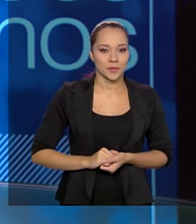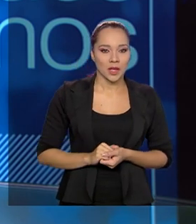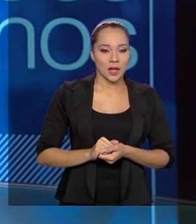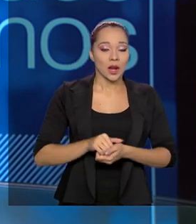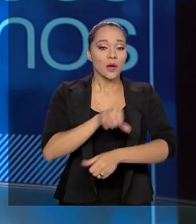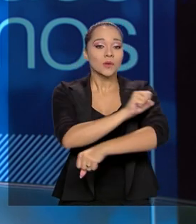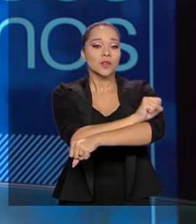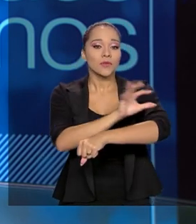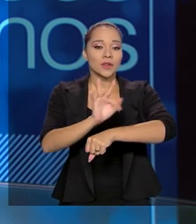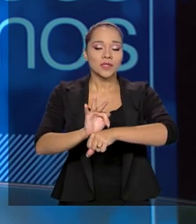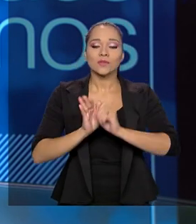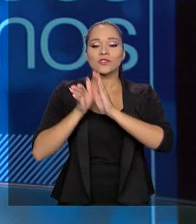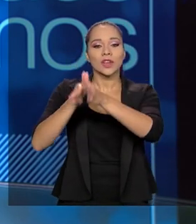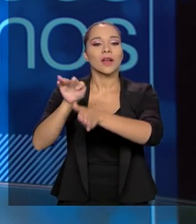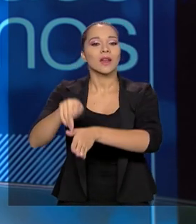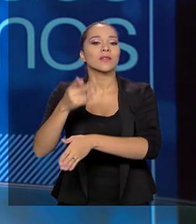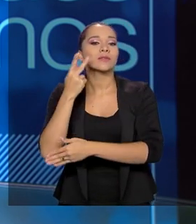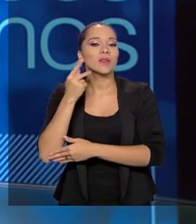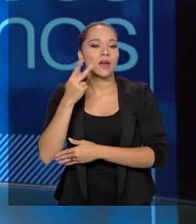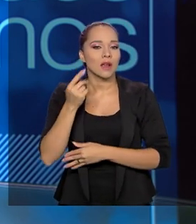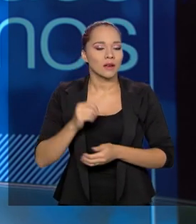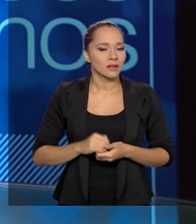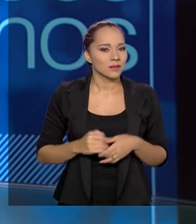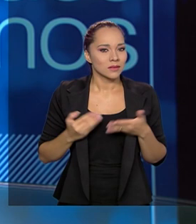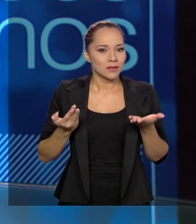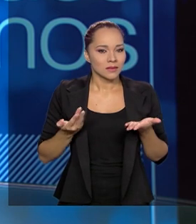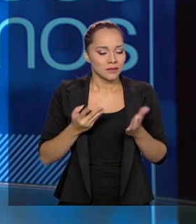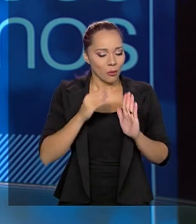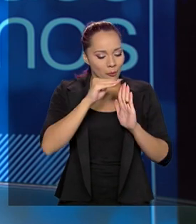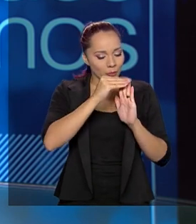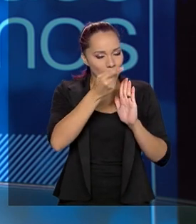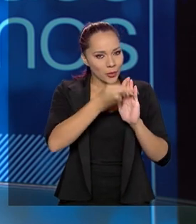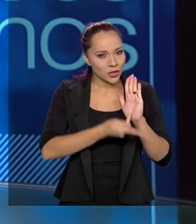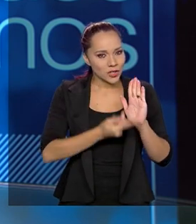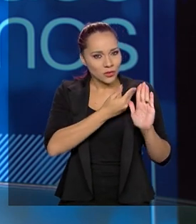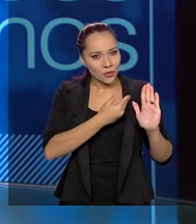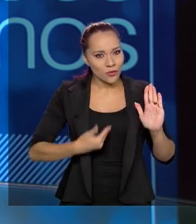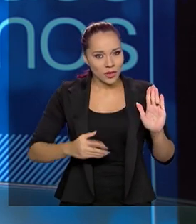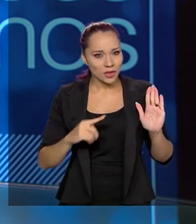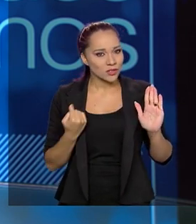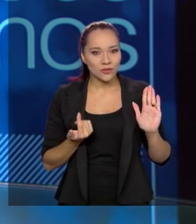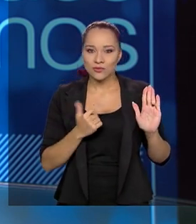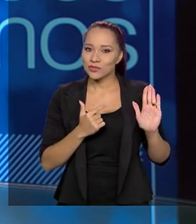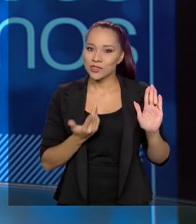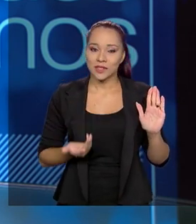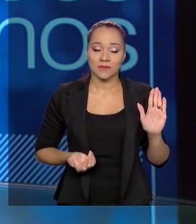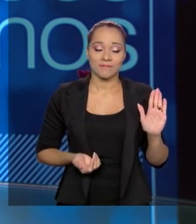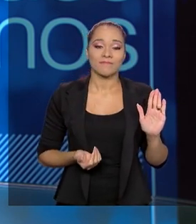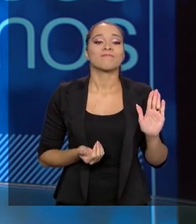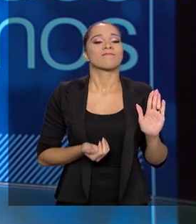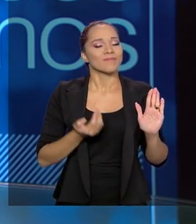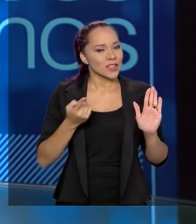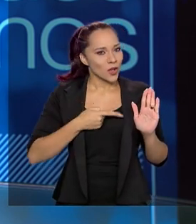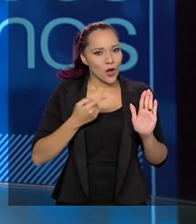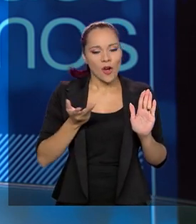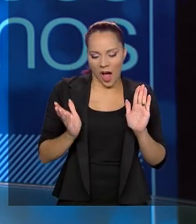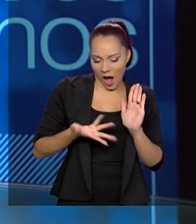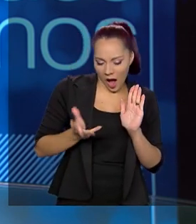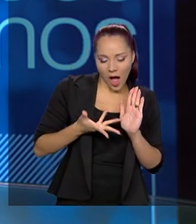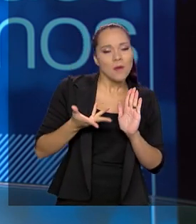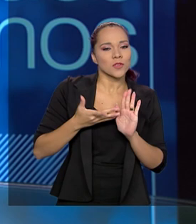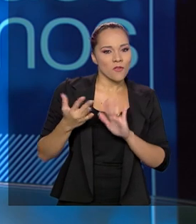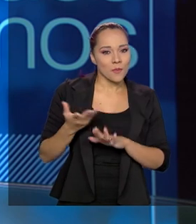Francisco chegar no Ceará. Onde é que estava isso no programa de governo da gente? Então, Paulo, gente dá velocidade ao que se